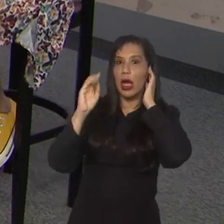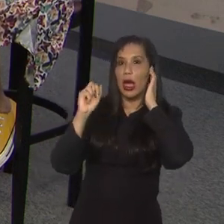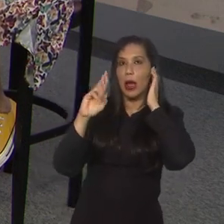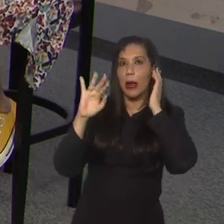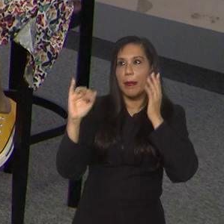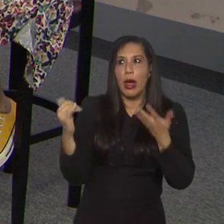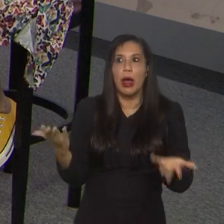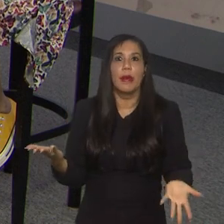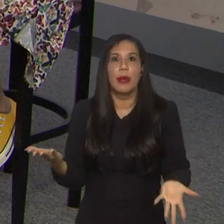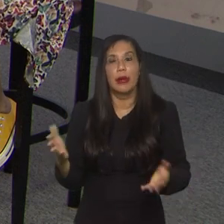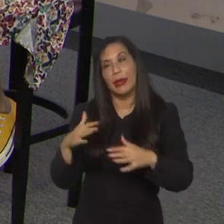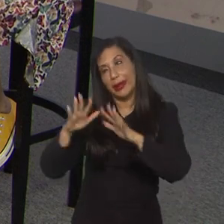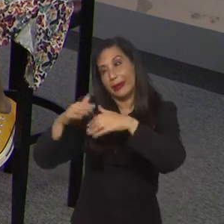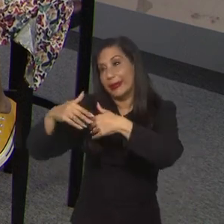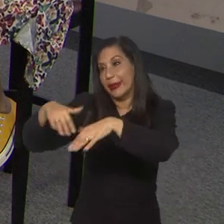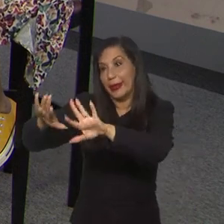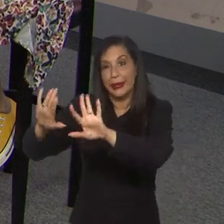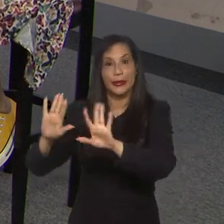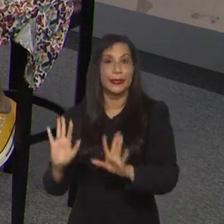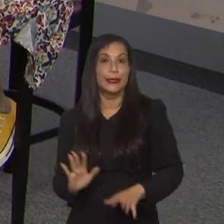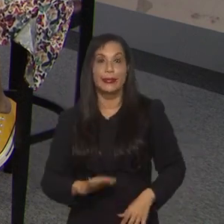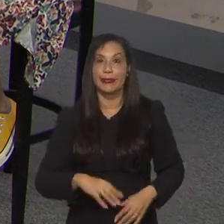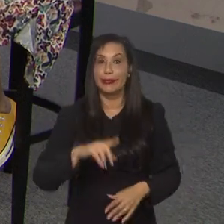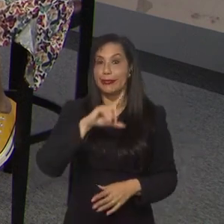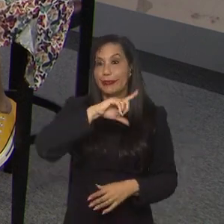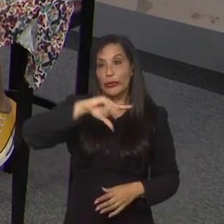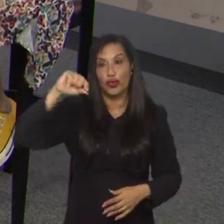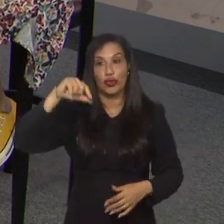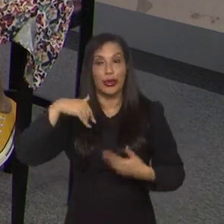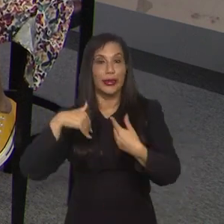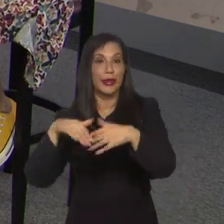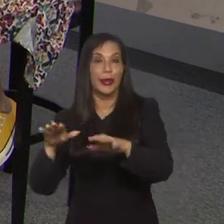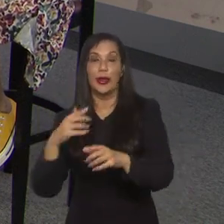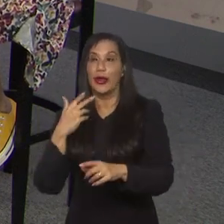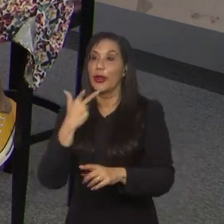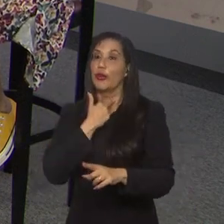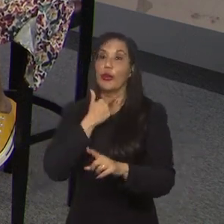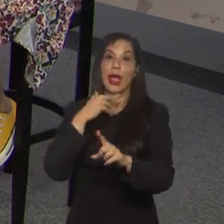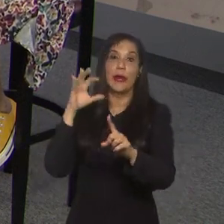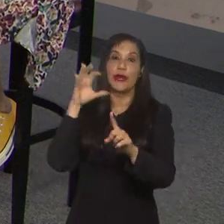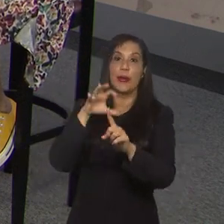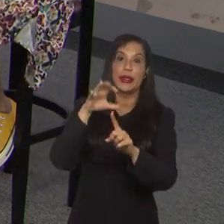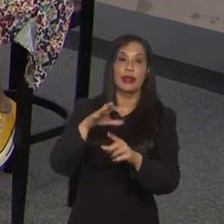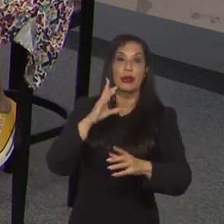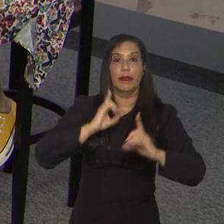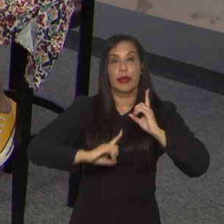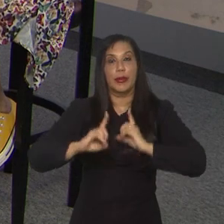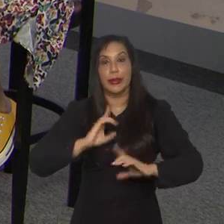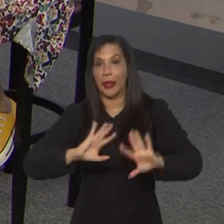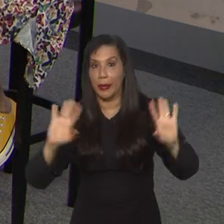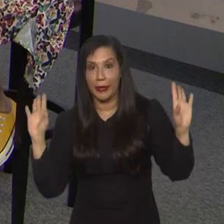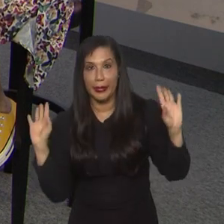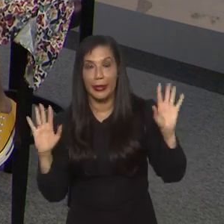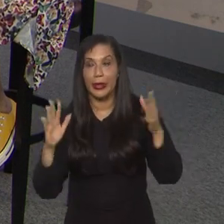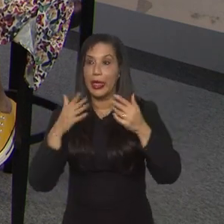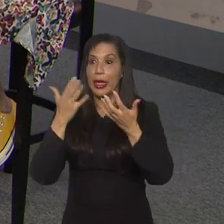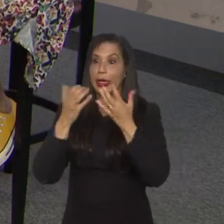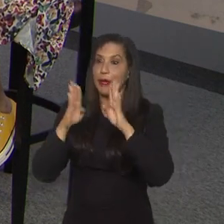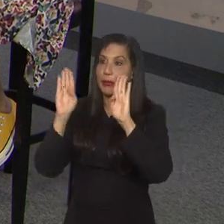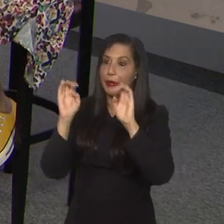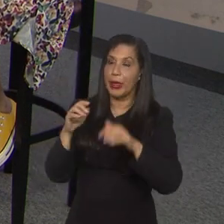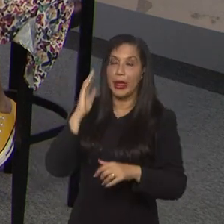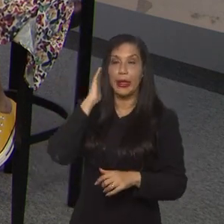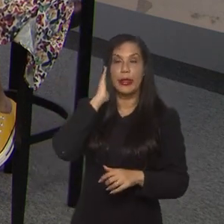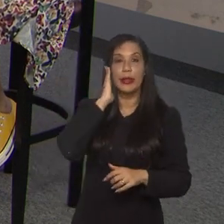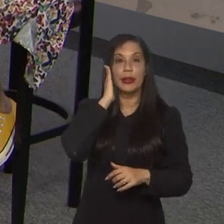estava ali, mas deixa ela lá também, não tem que ter pressão em cima dela, senão ela vai deprimir com isso. Exatamente, que ela fique bem. achei